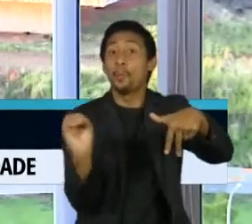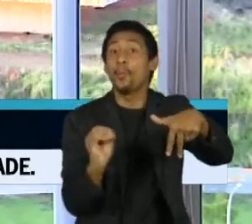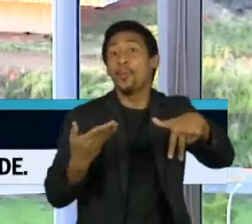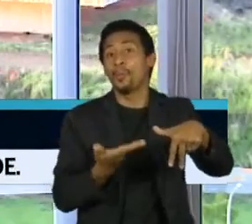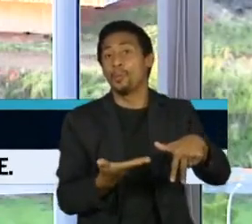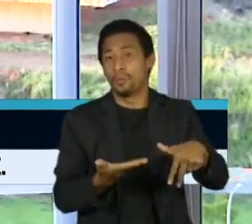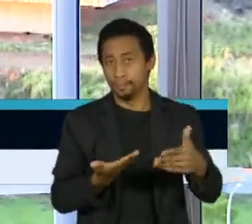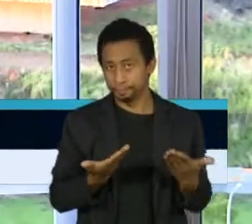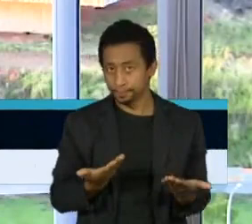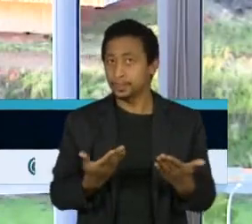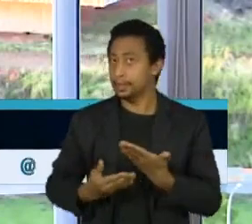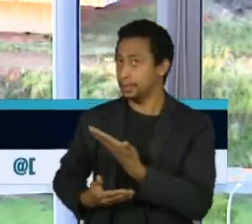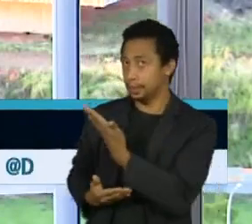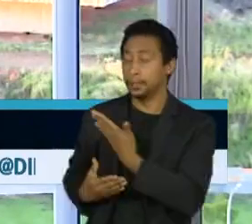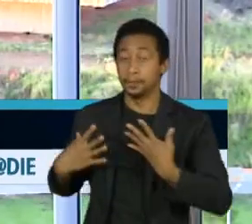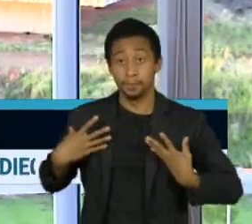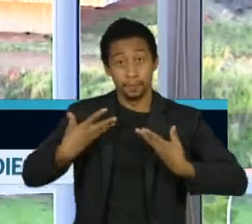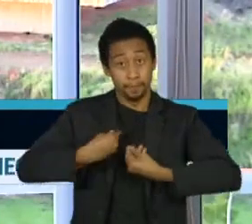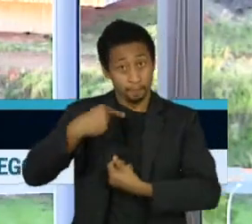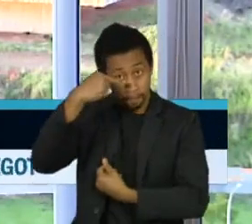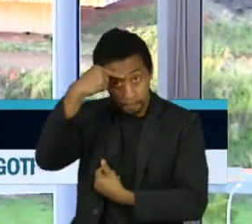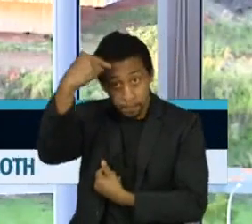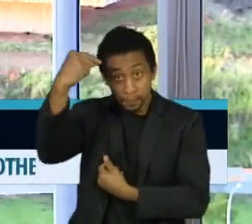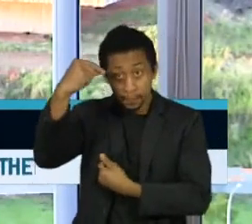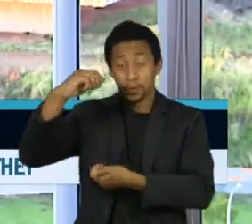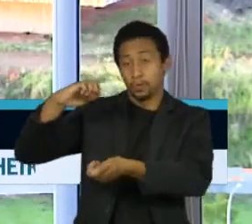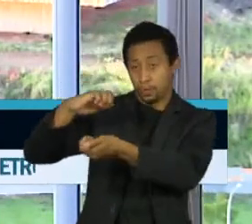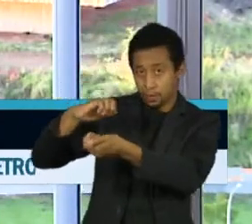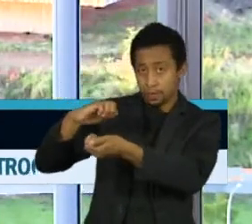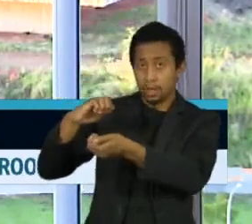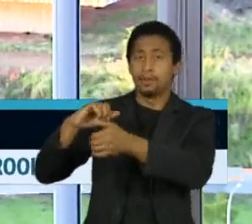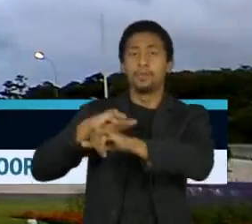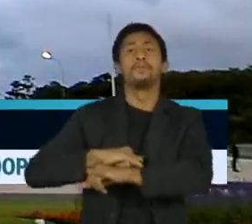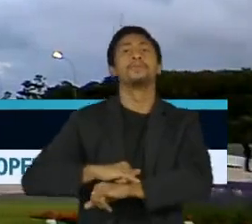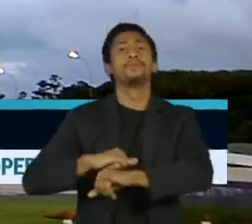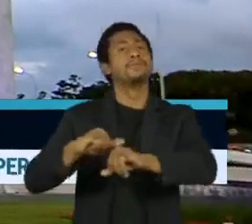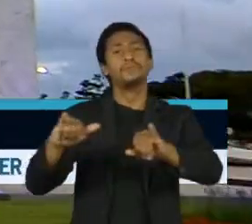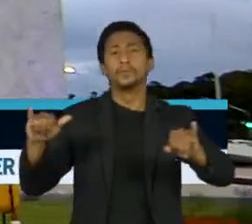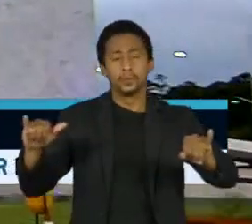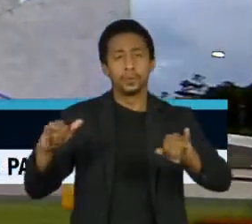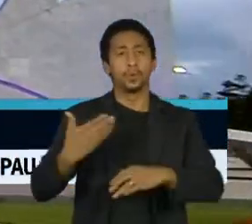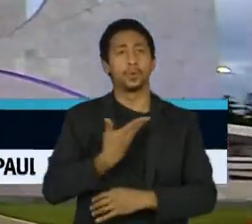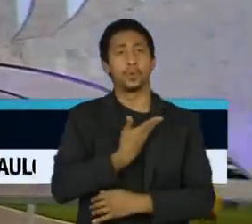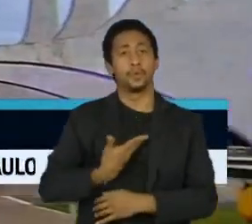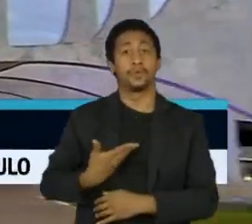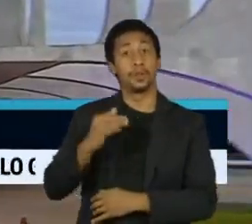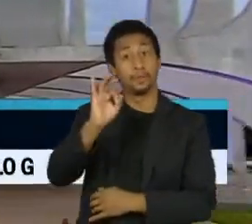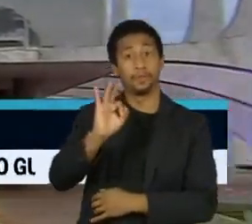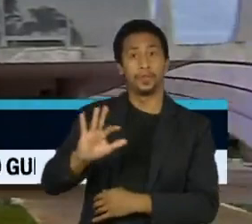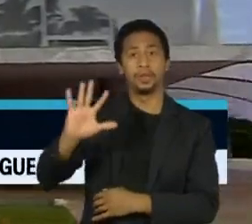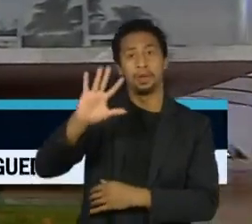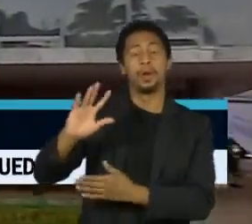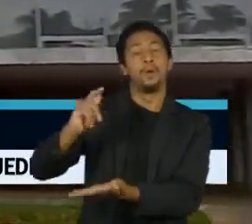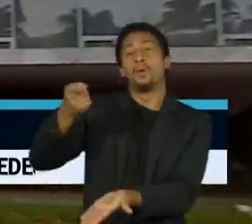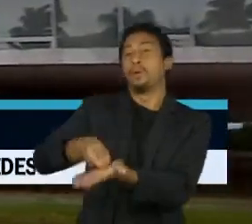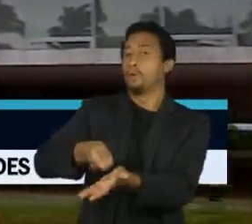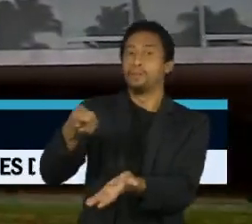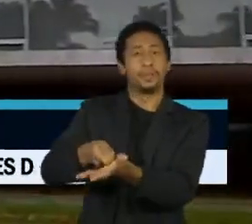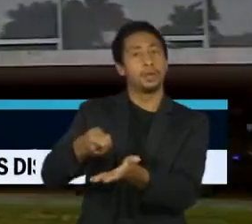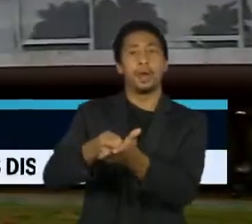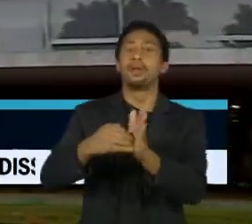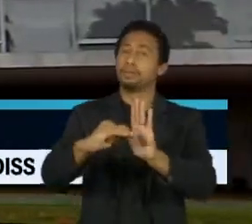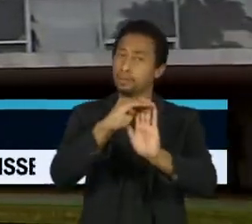Mas, por determinação do ministro do Supremo Tribunal Federal, Luiz Roberto Barroso, o governo pode ser obrigado a adotar a